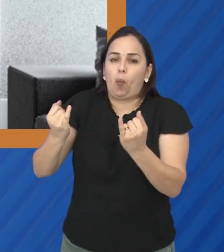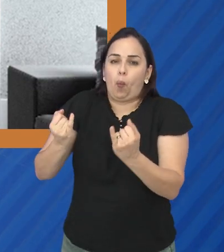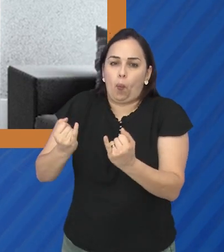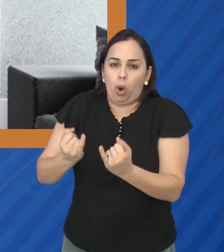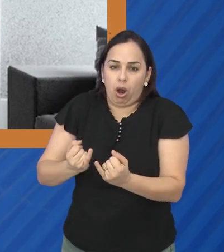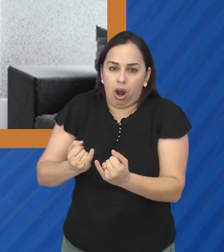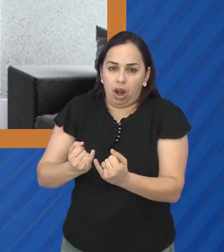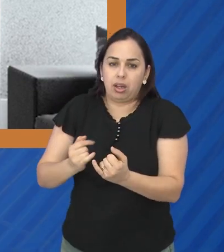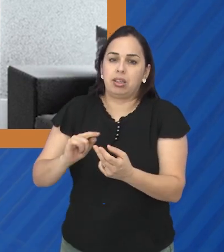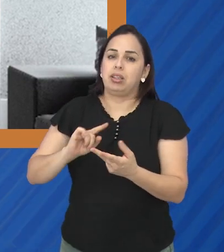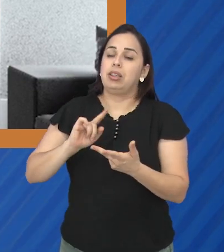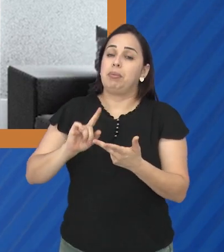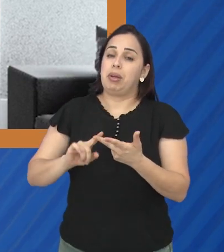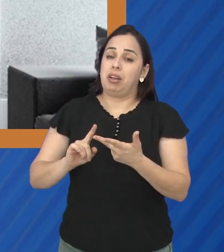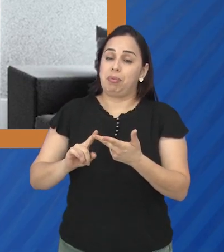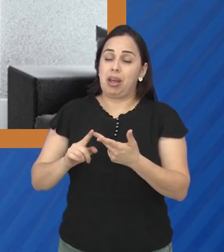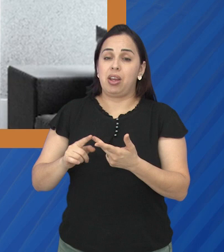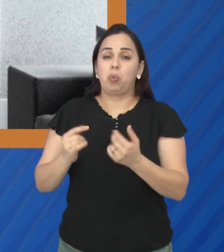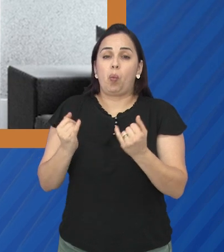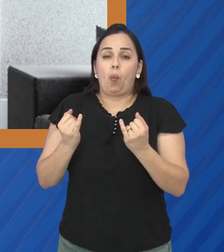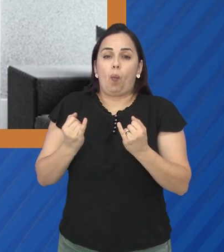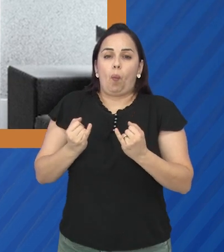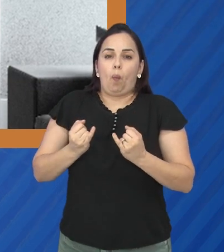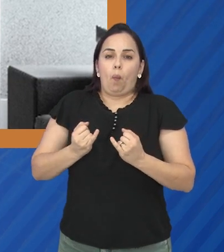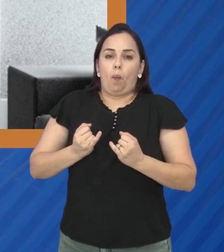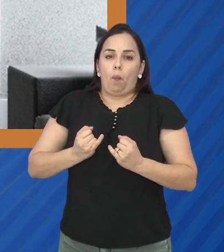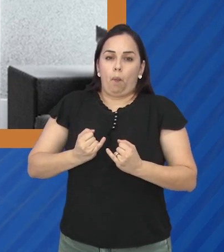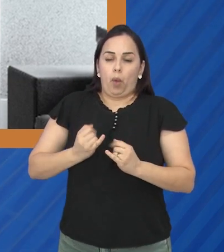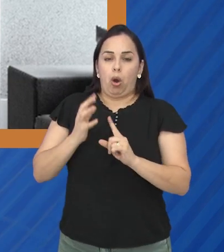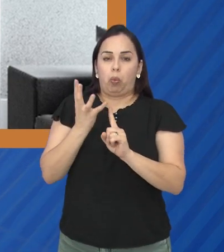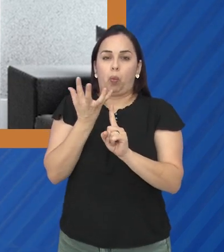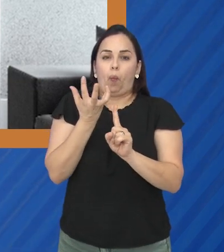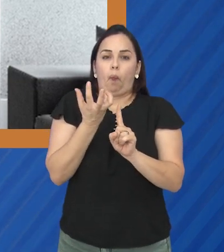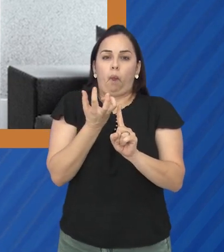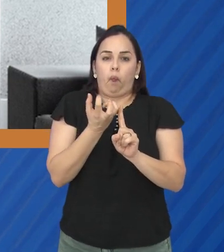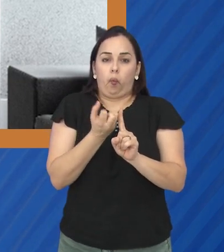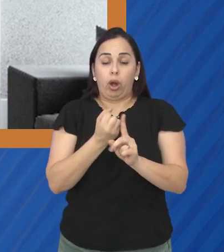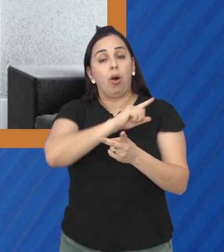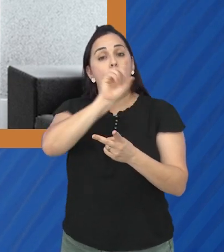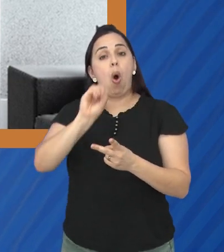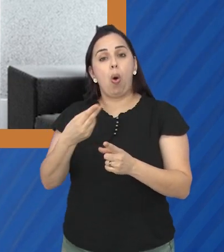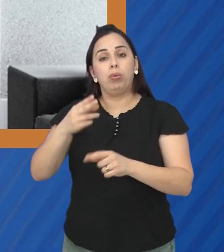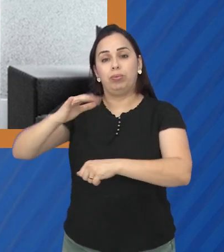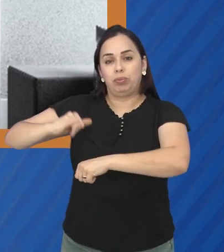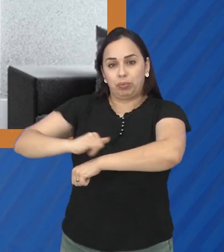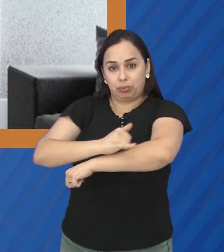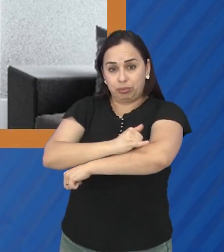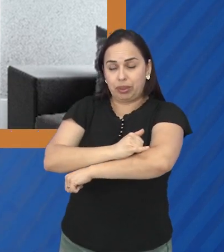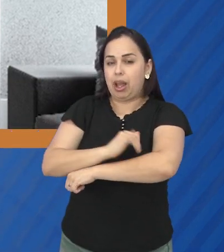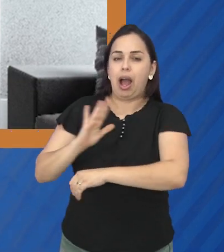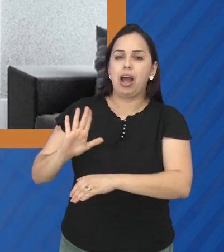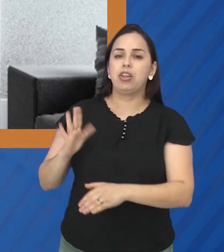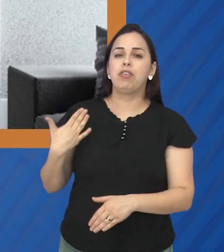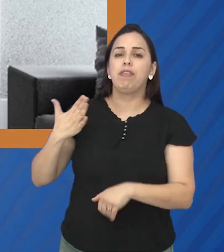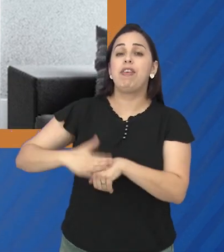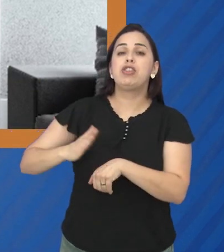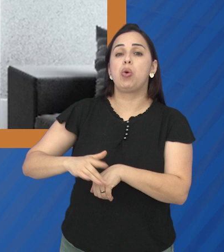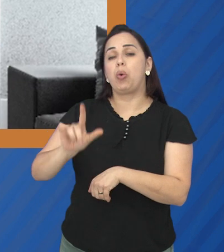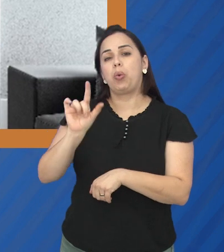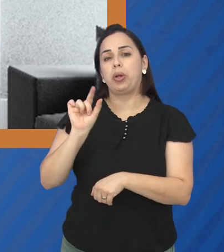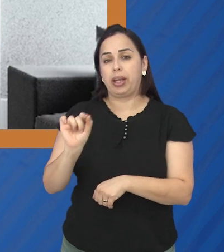desnutrição anda voltando no Brasil O que mais que a ausência de assistência adequada nesses anos fez?